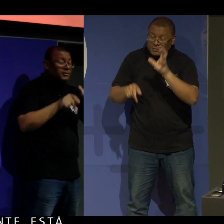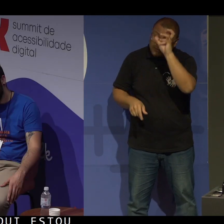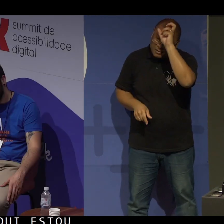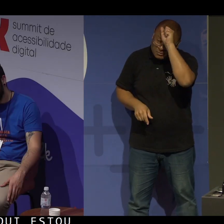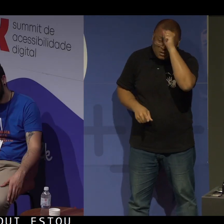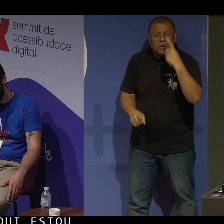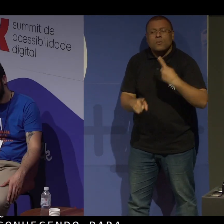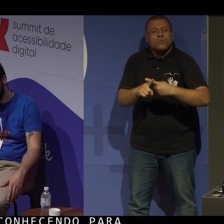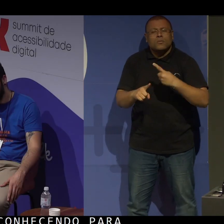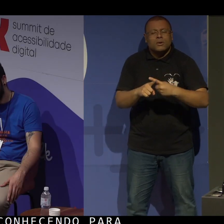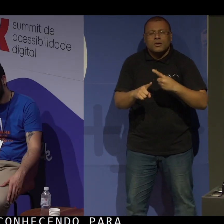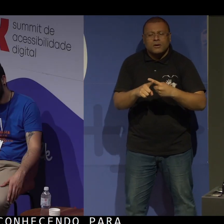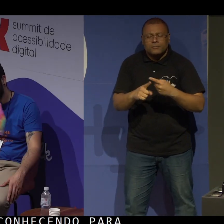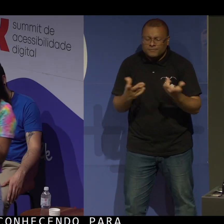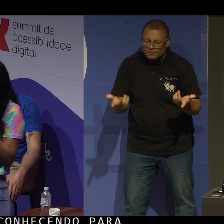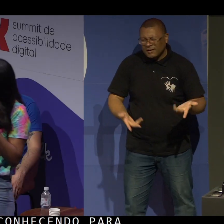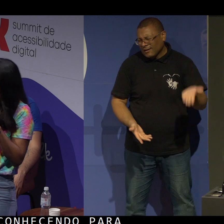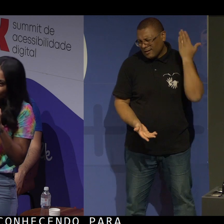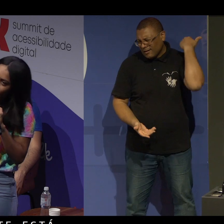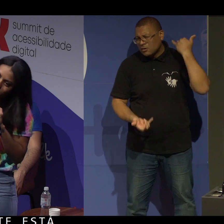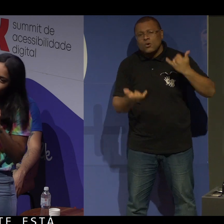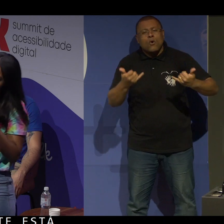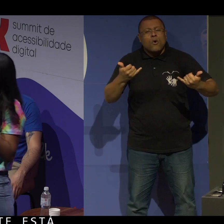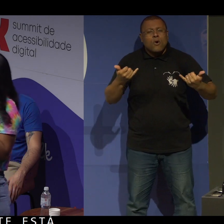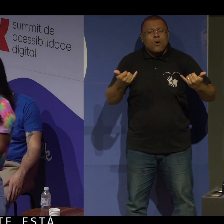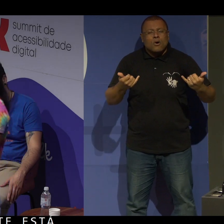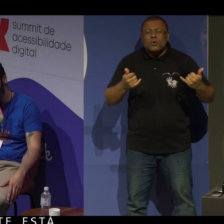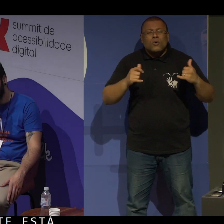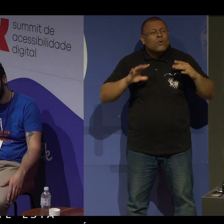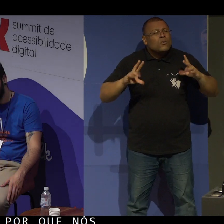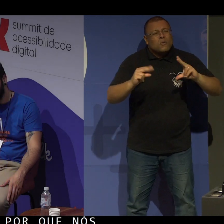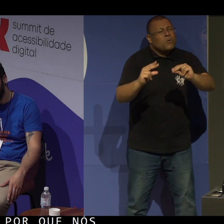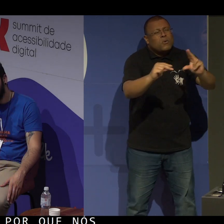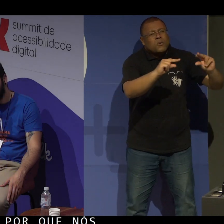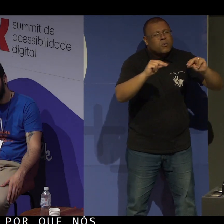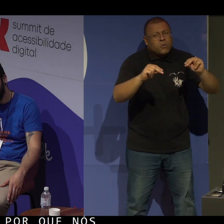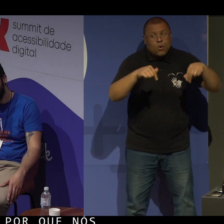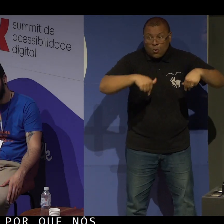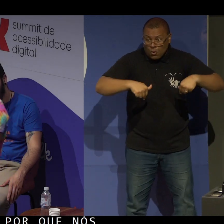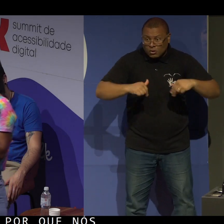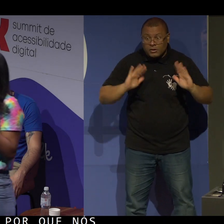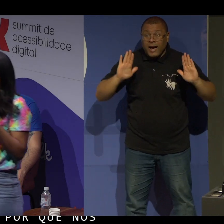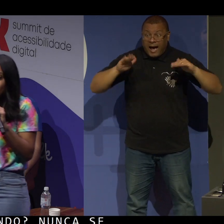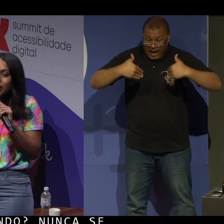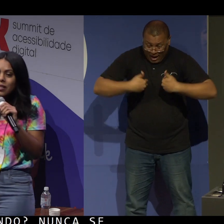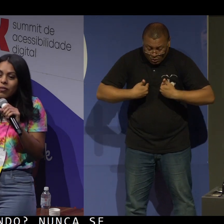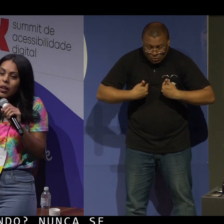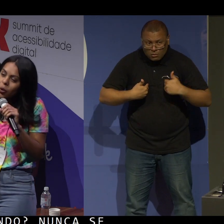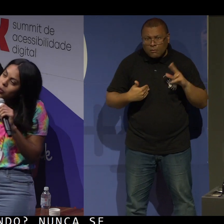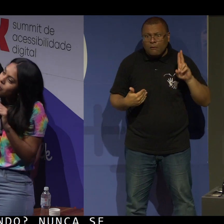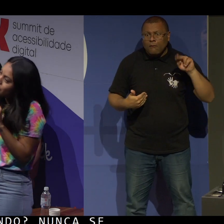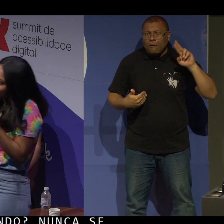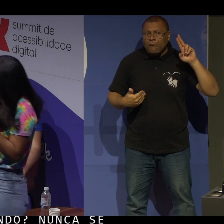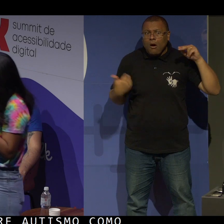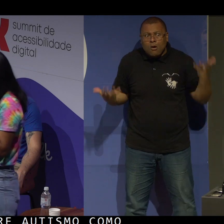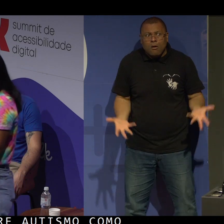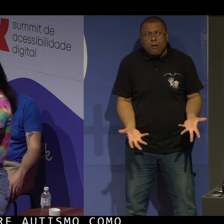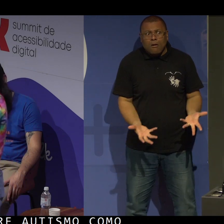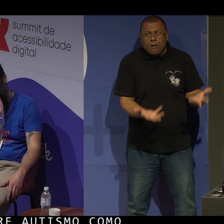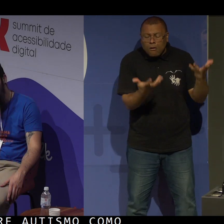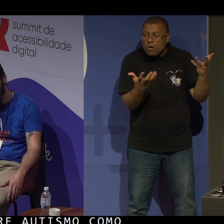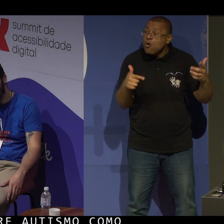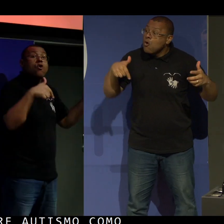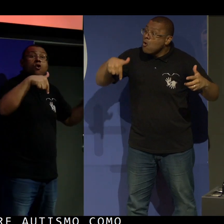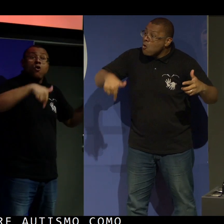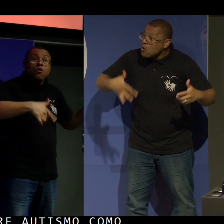aprendendo? Nunca se falou tanto sobre autismo como se fala hoje. Nunca se falou tanto das